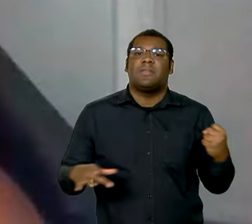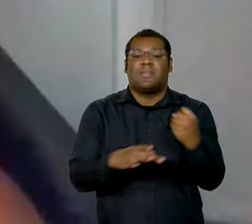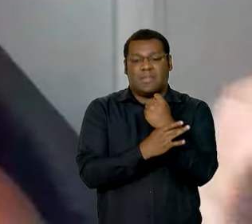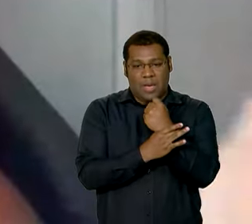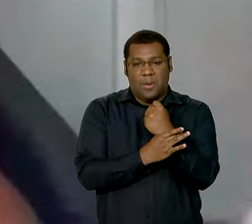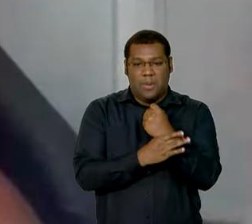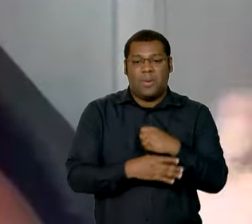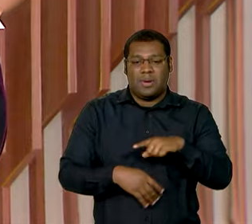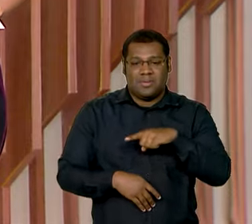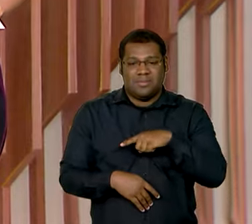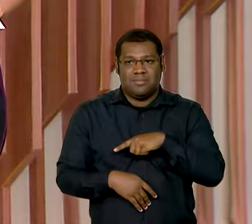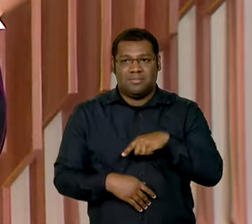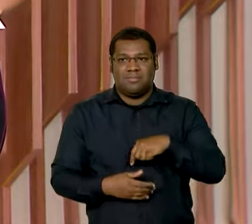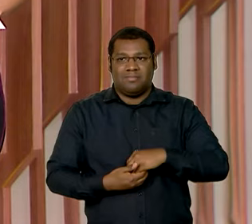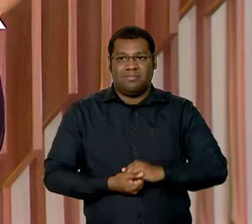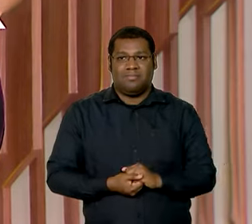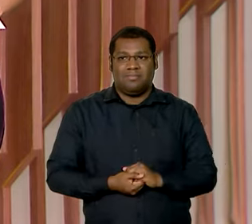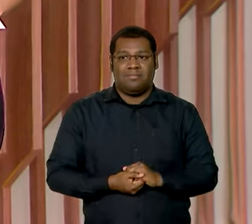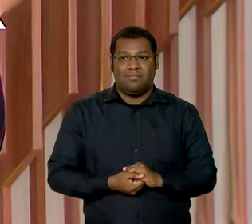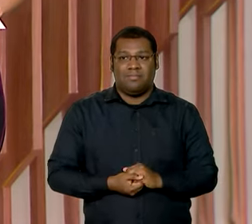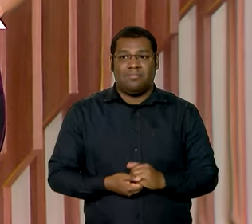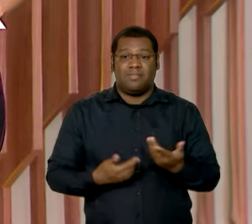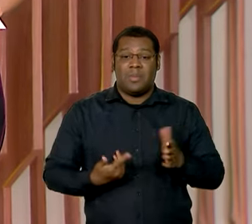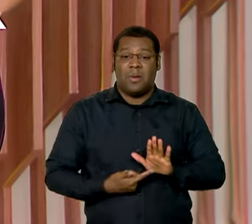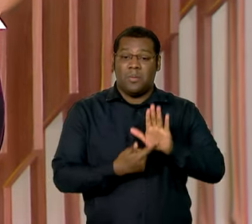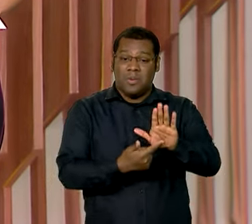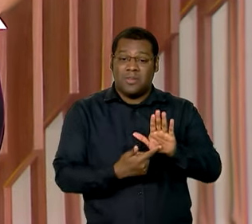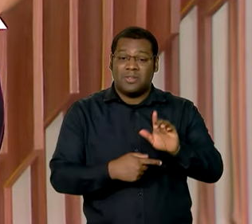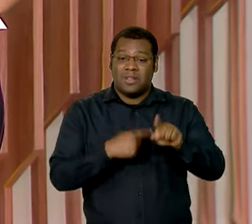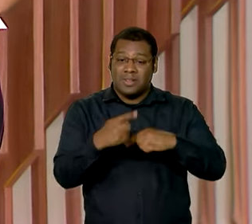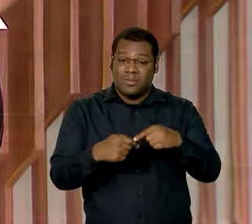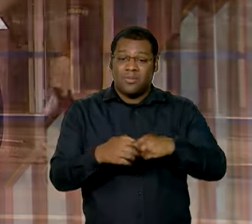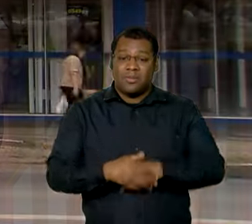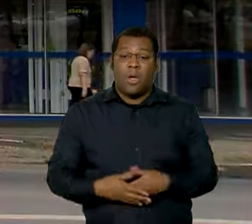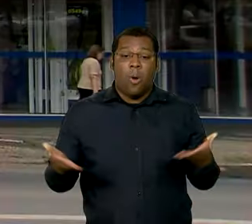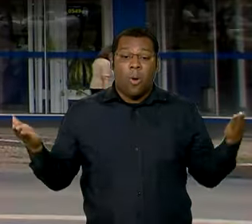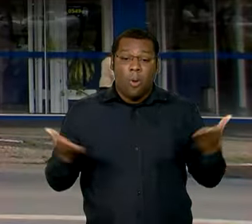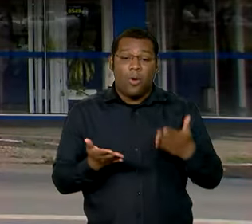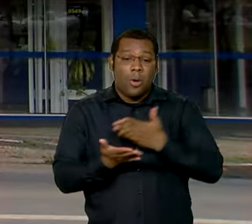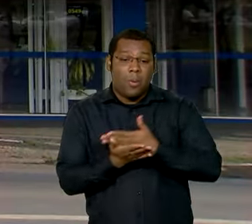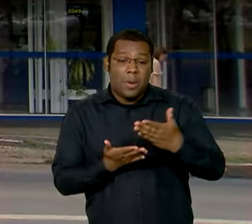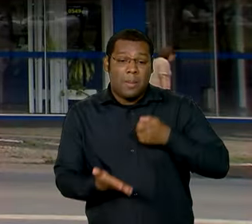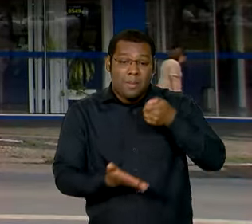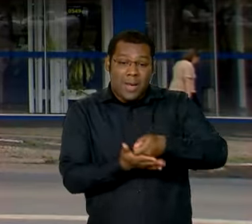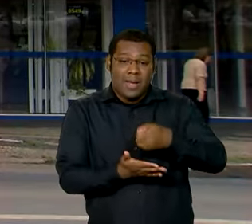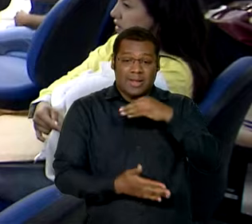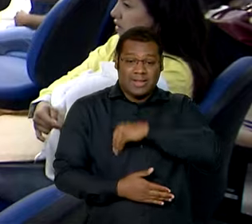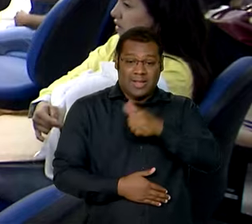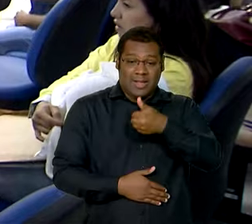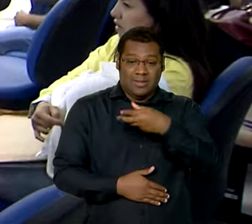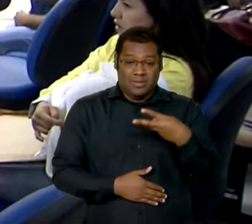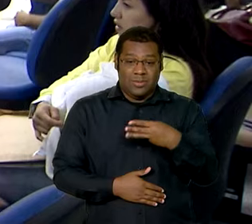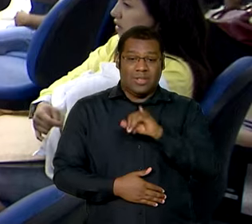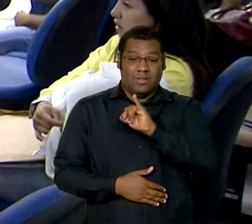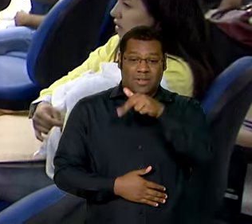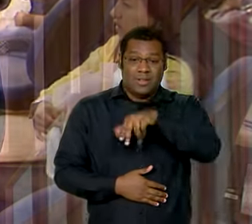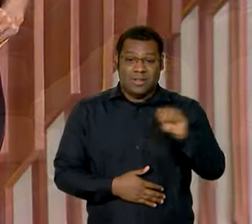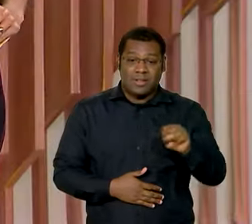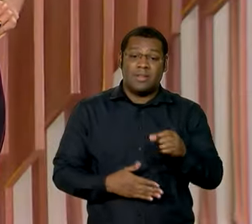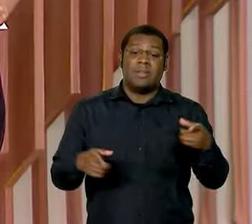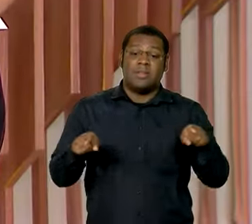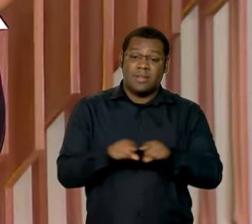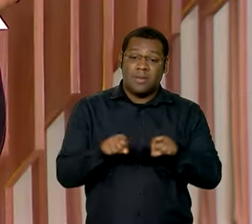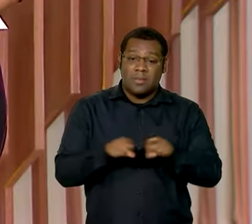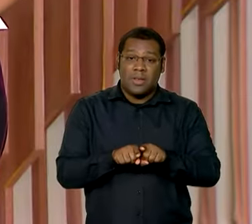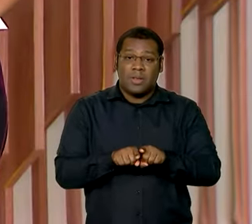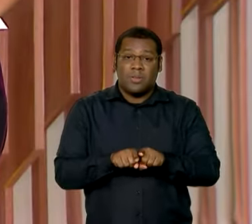funcionamento. Veja a seguir, começa hoje o pagamento do 13º salário do INSS. E ainda,